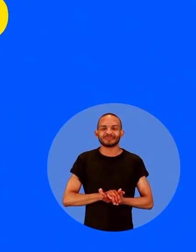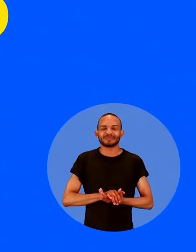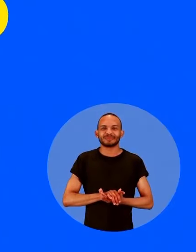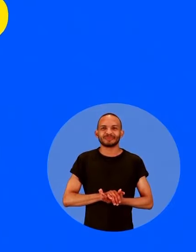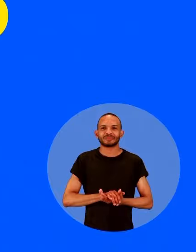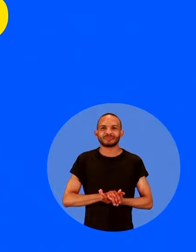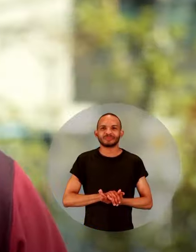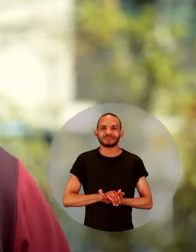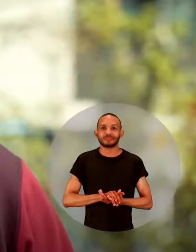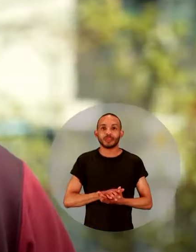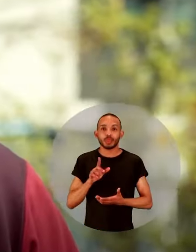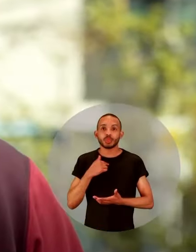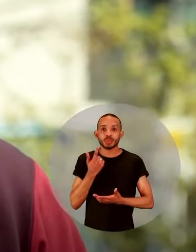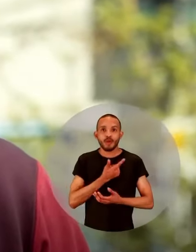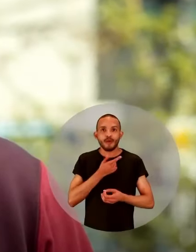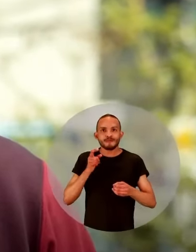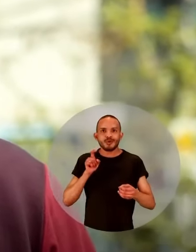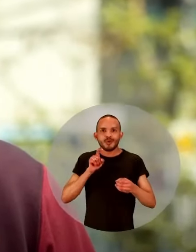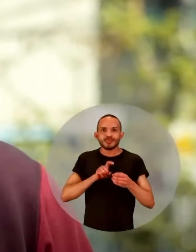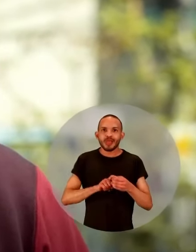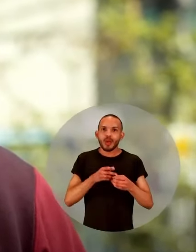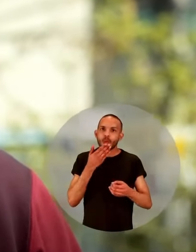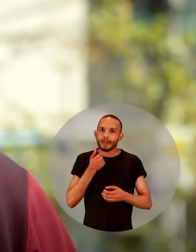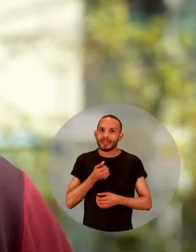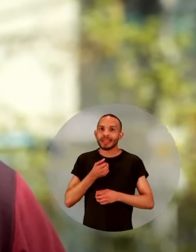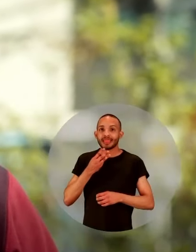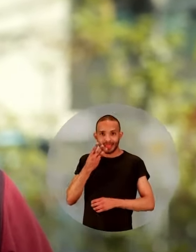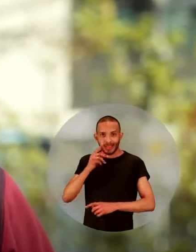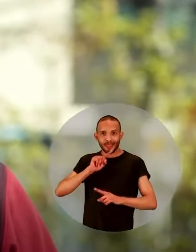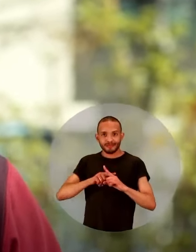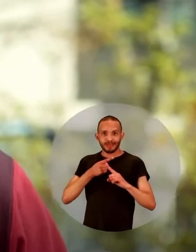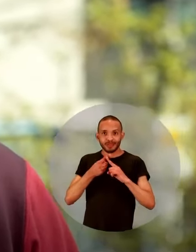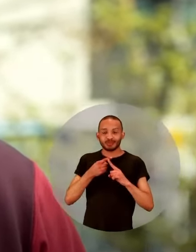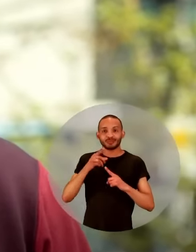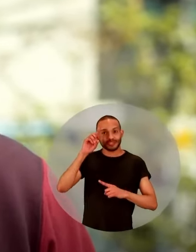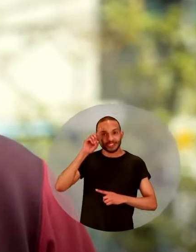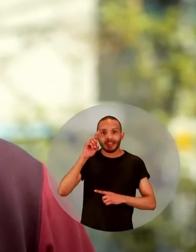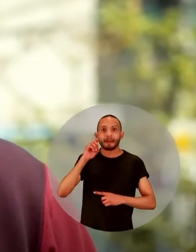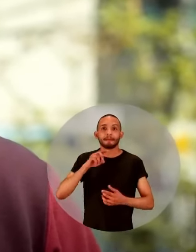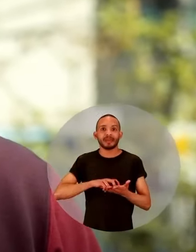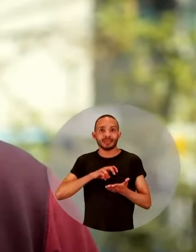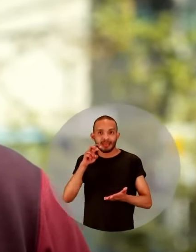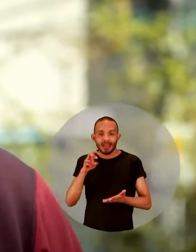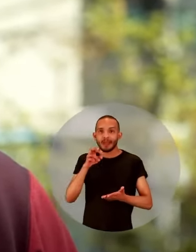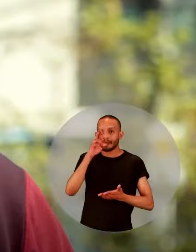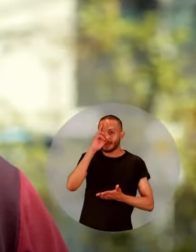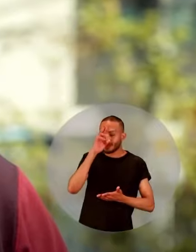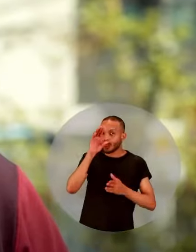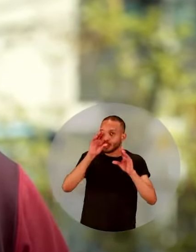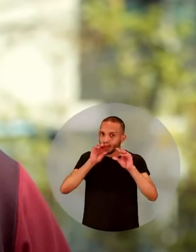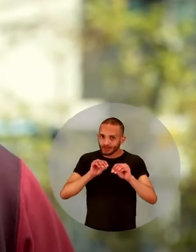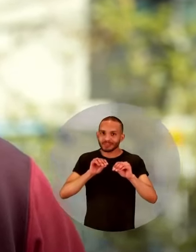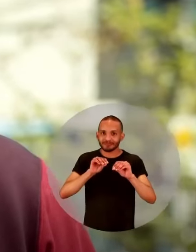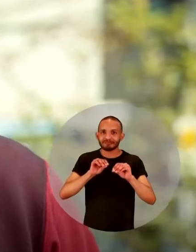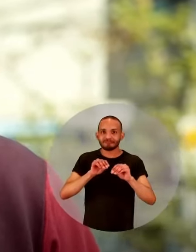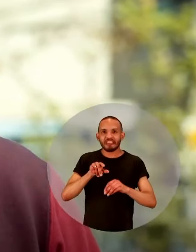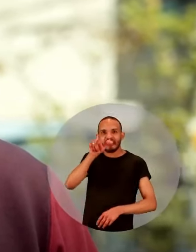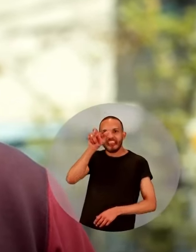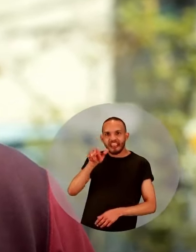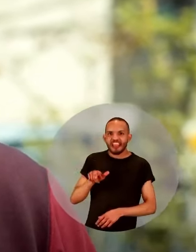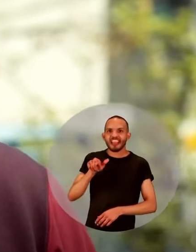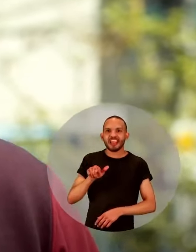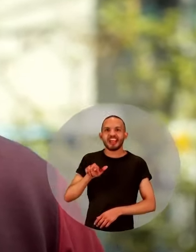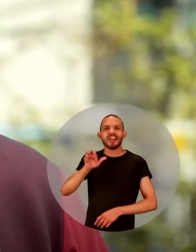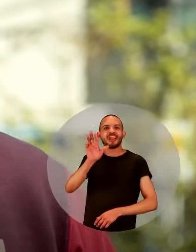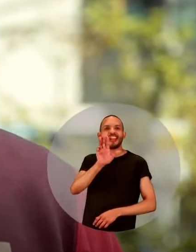Lula lá Pra nós voltarmos a comer três vezes ao dia Café da manhã, almoço e janta Esse